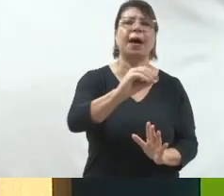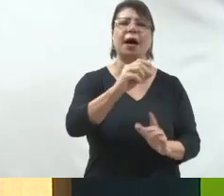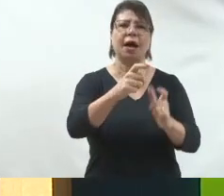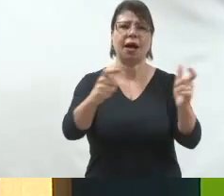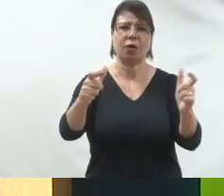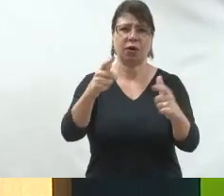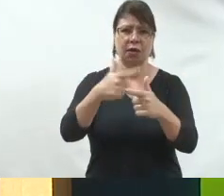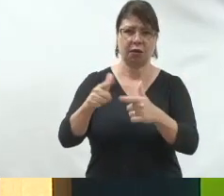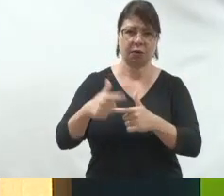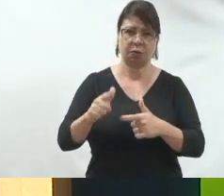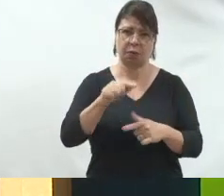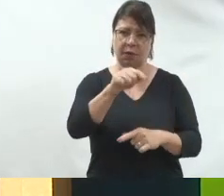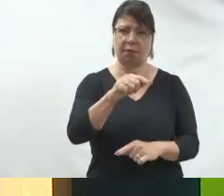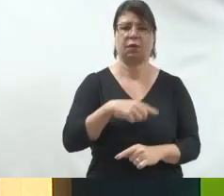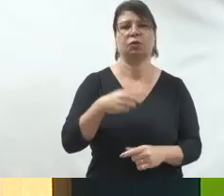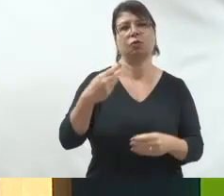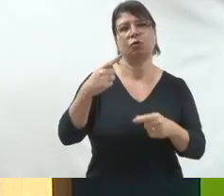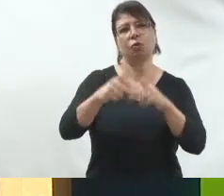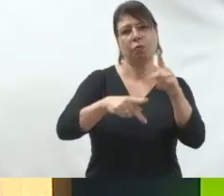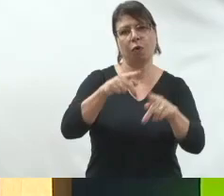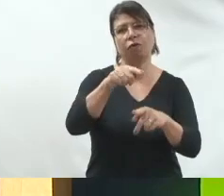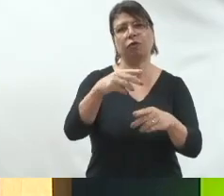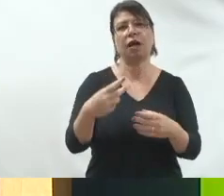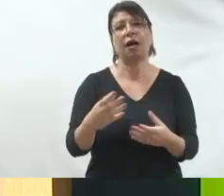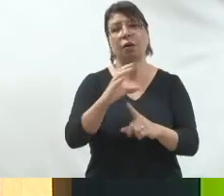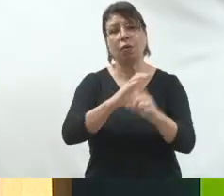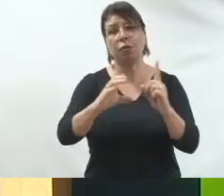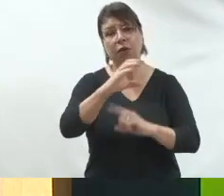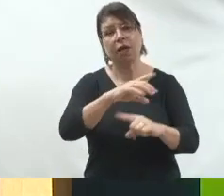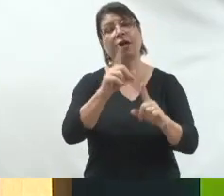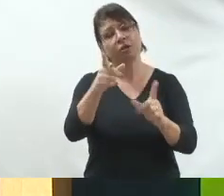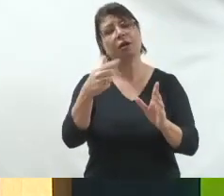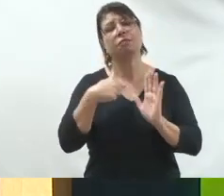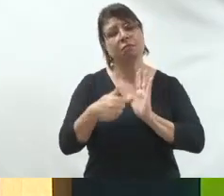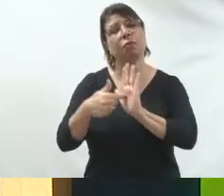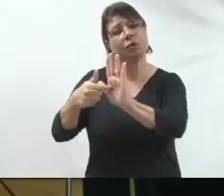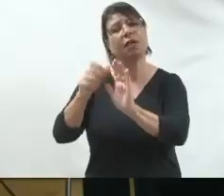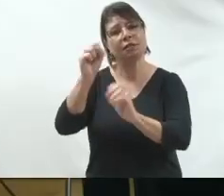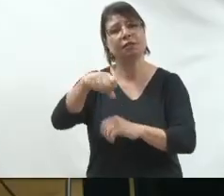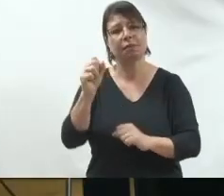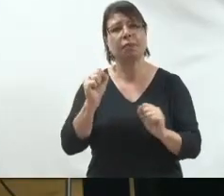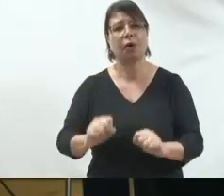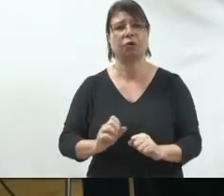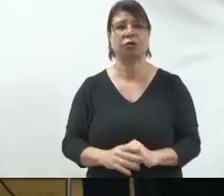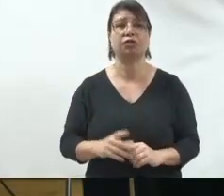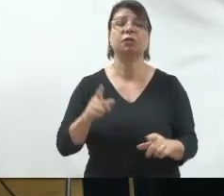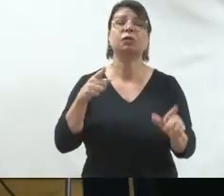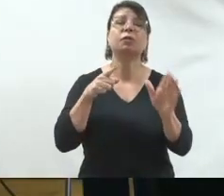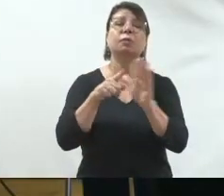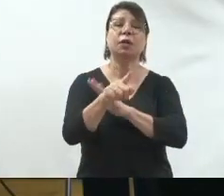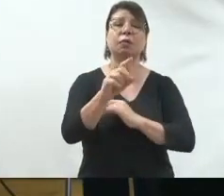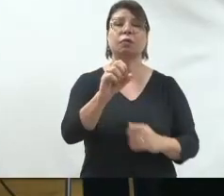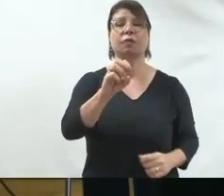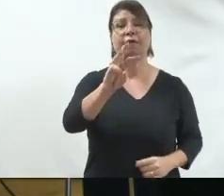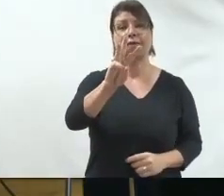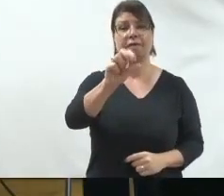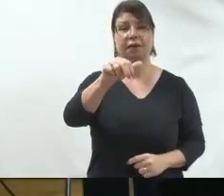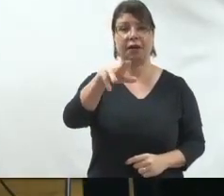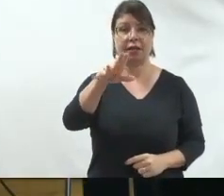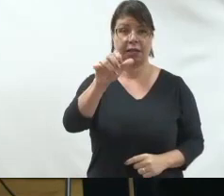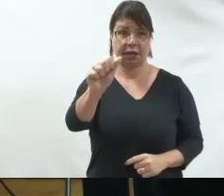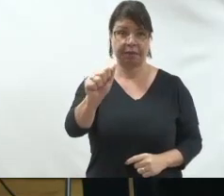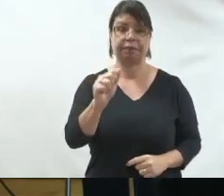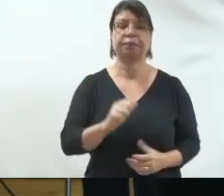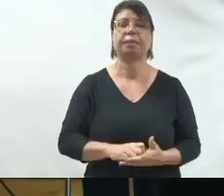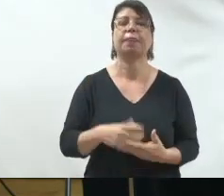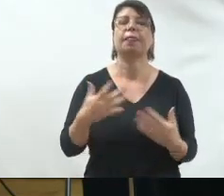população então essa é a situação é o que você precisa levar para a campanha eleitoral tá? mais uma pergunta aqui é a Vânia Luíza de Azevedo Amaro ela diz o